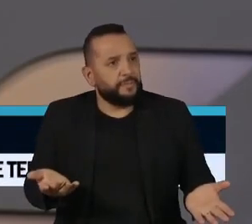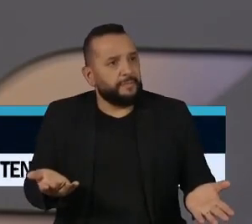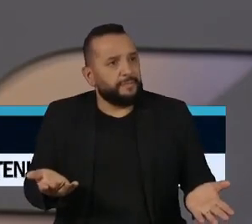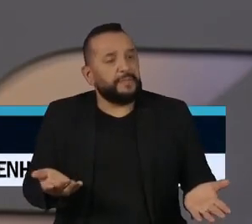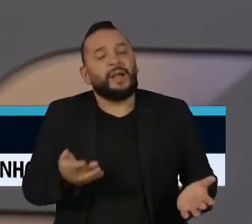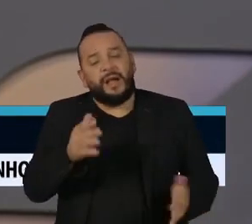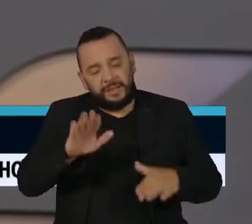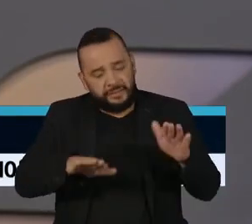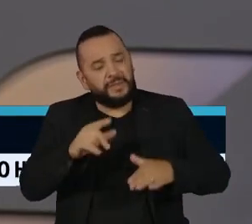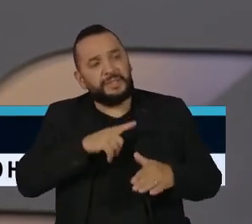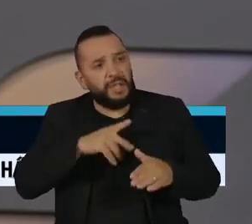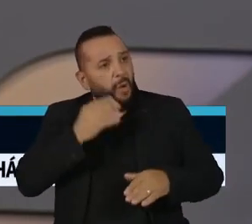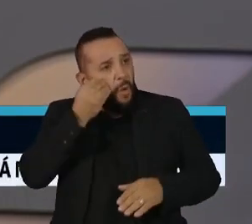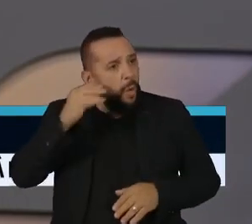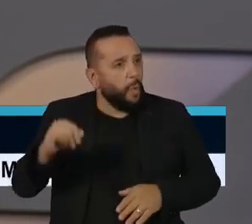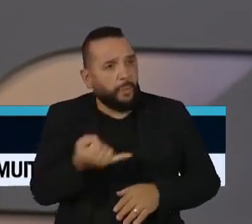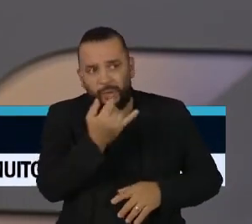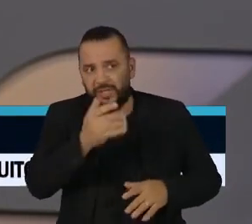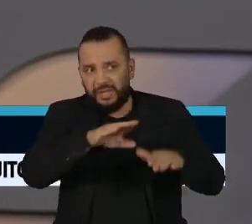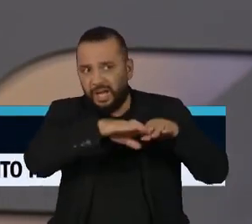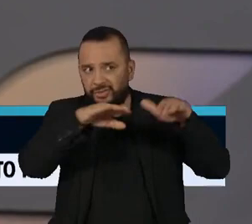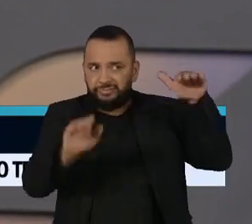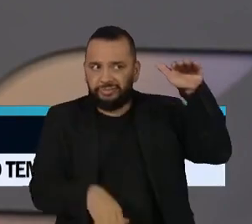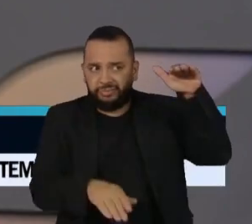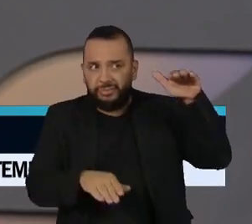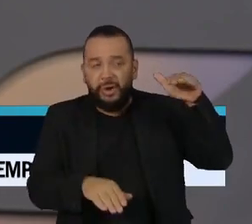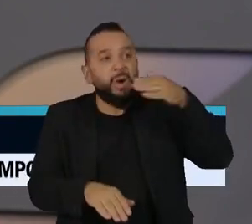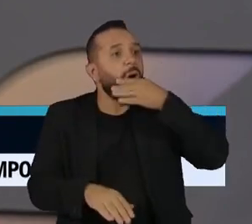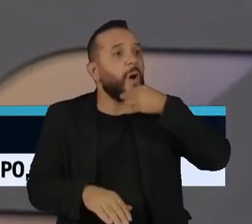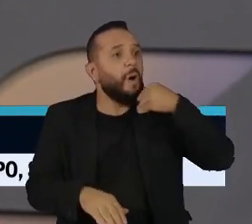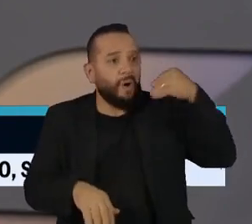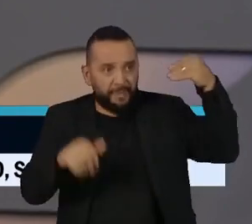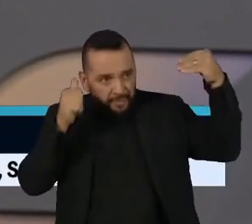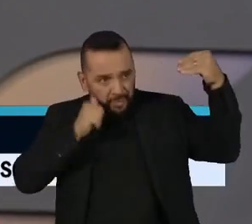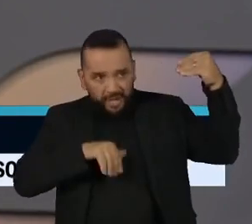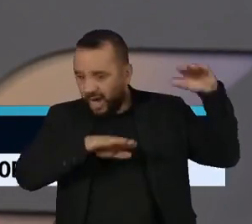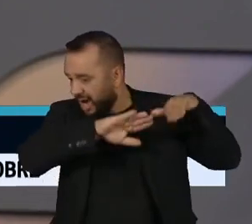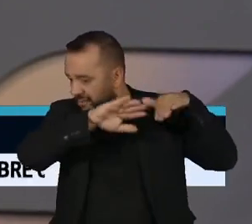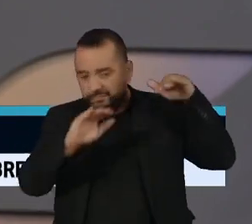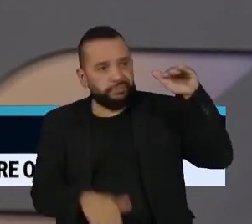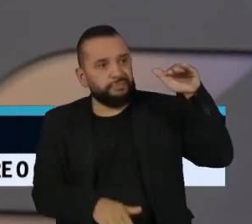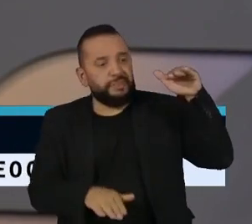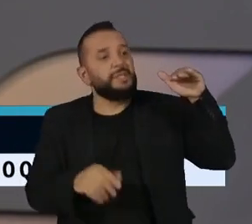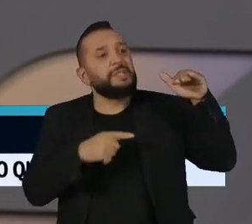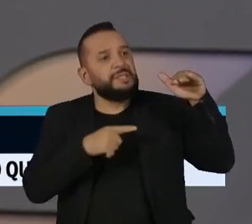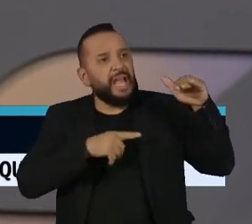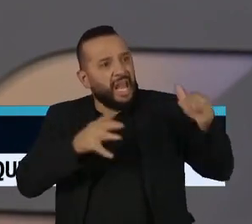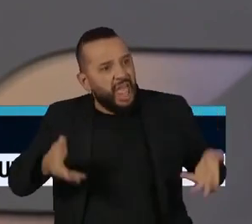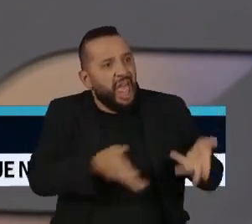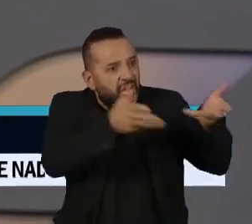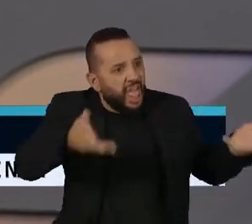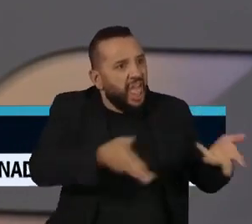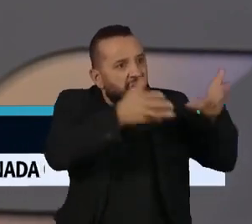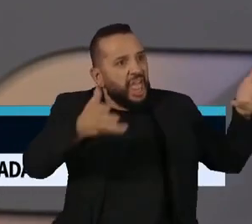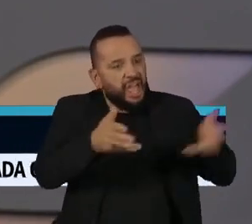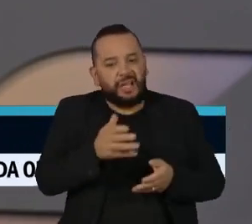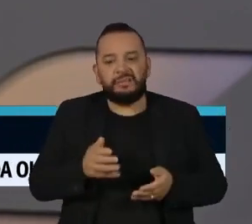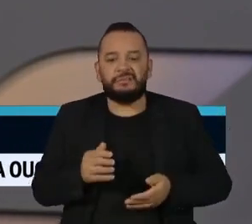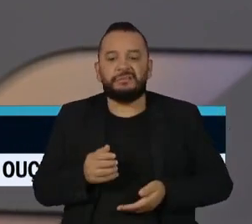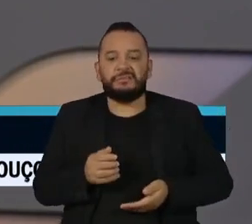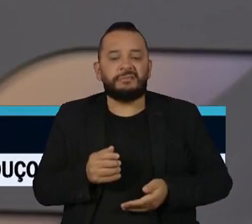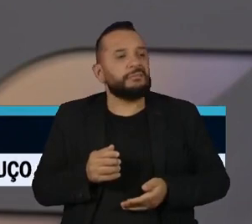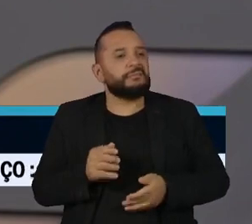desigual na distribuição de verba de campanha, nos recursos, tem toda a questão da